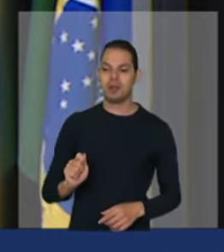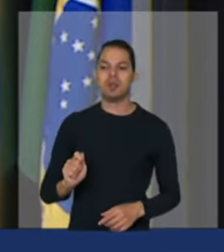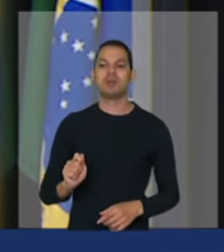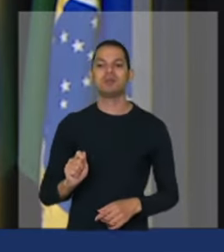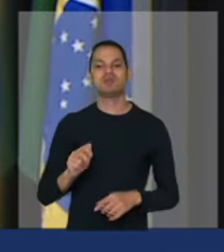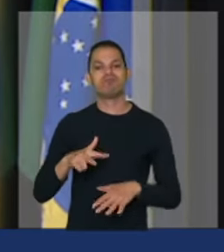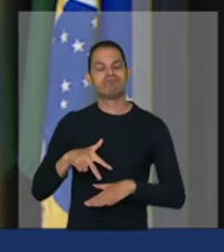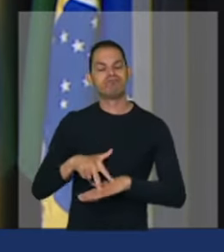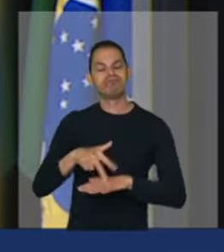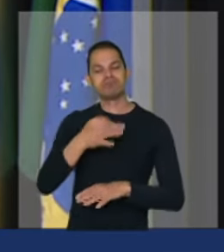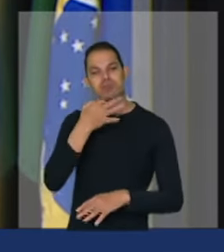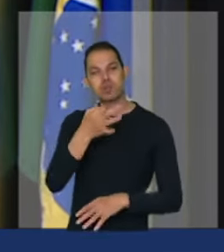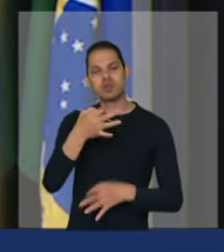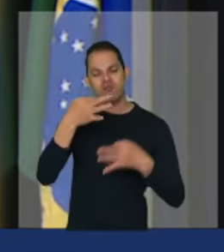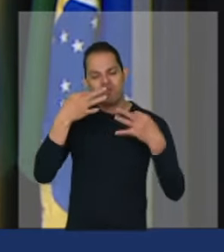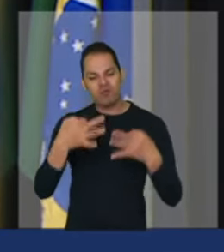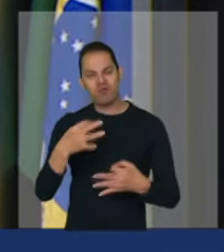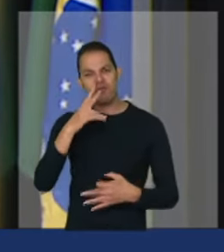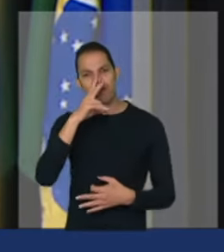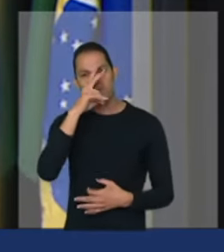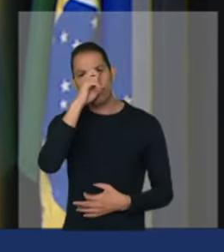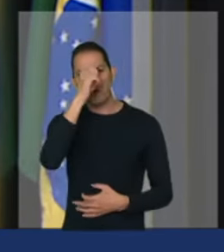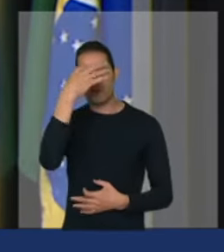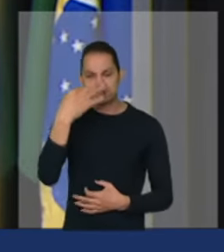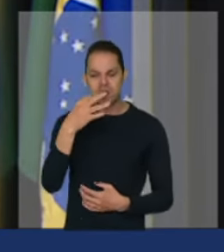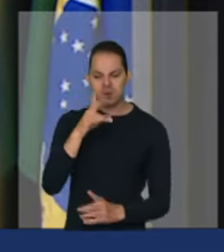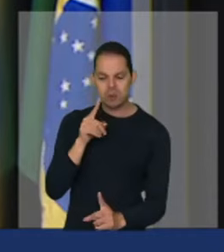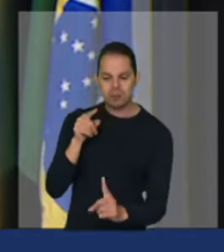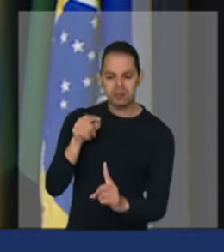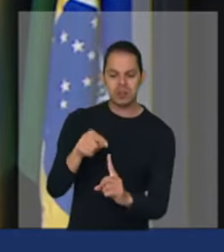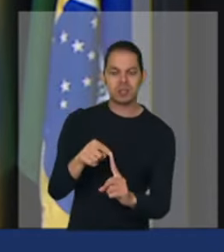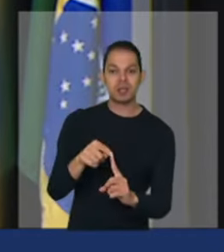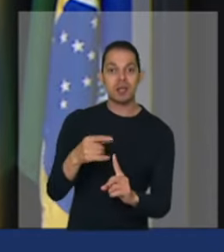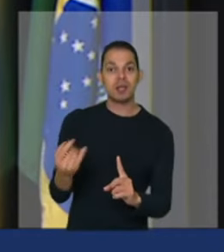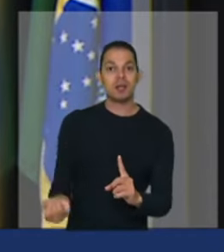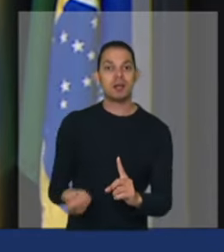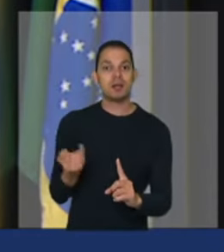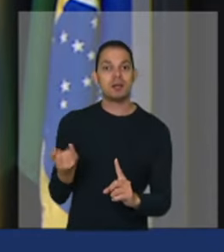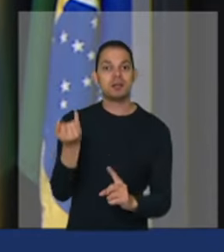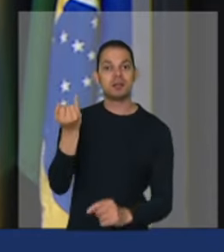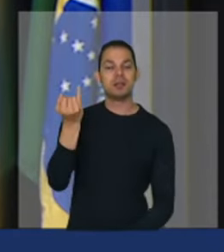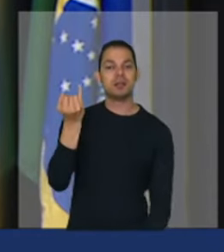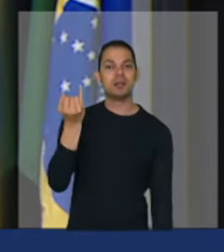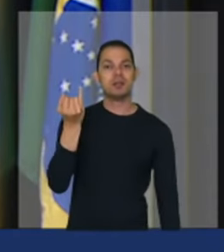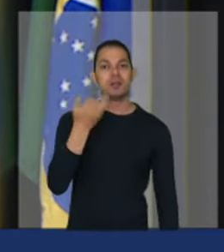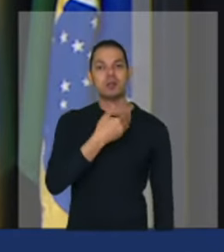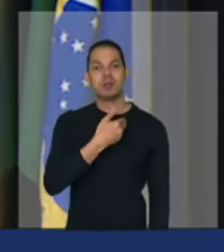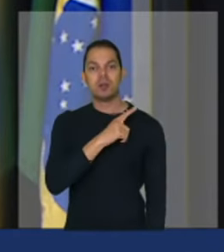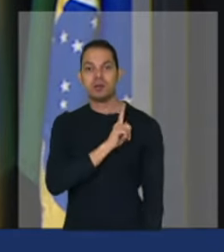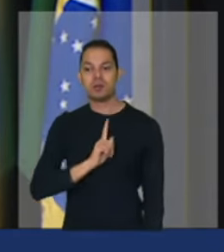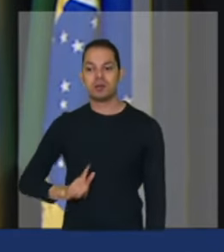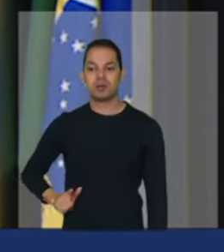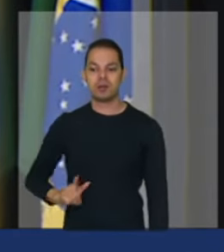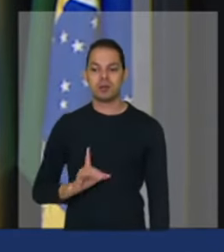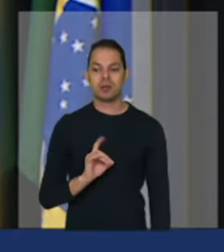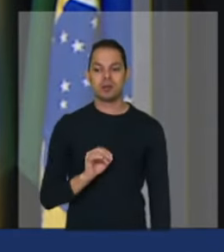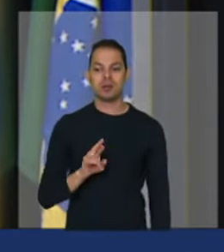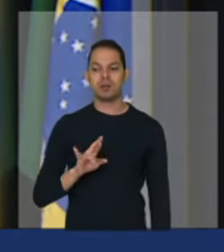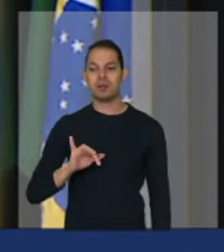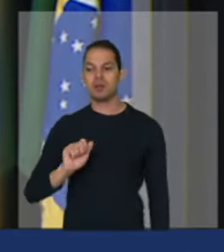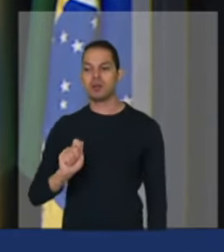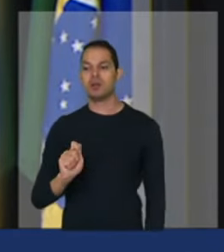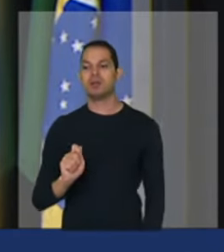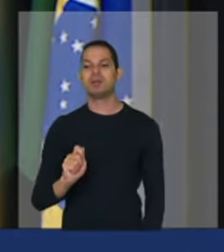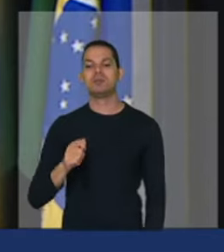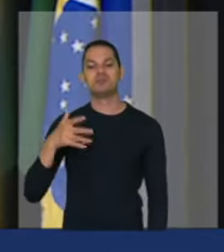muito correto muito objetivo é muito relevante que o governador Dória trate como vem tratando